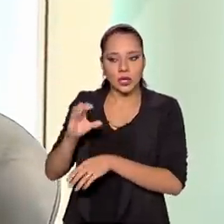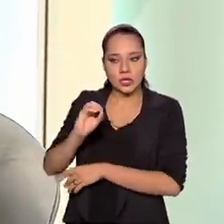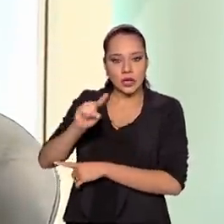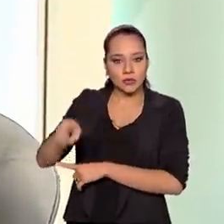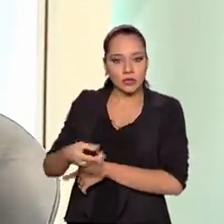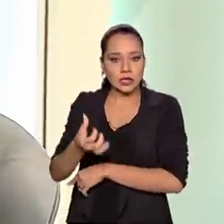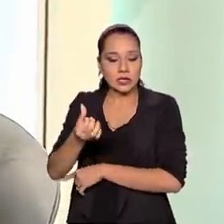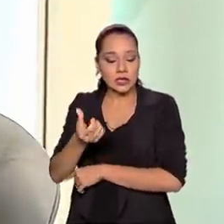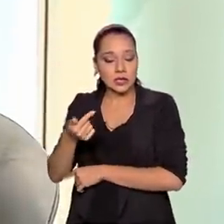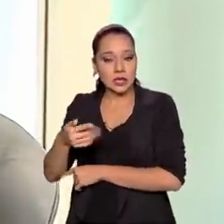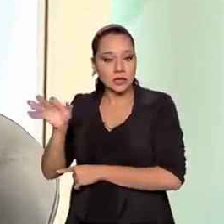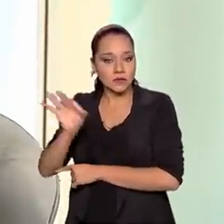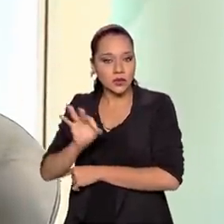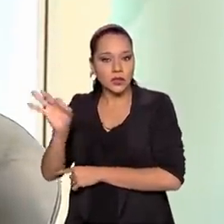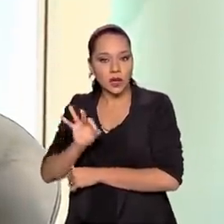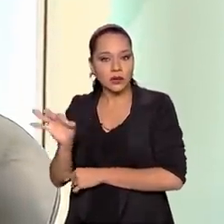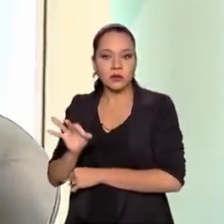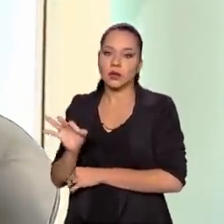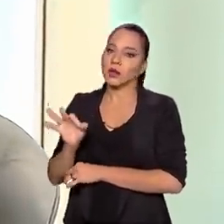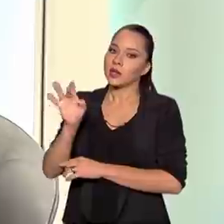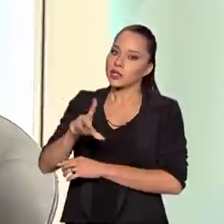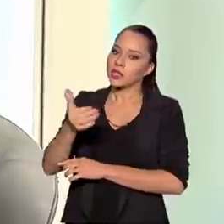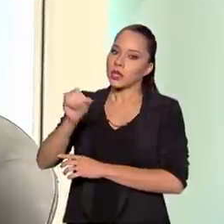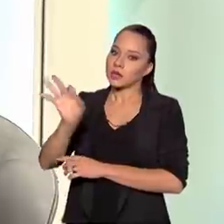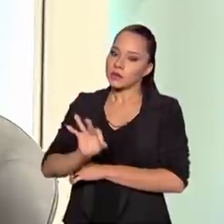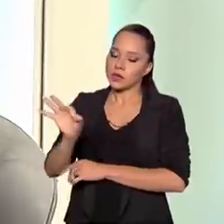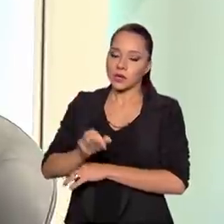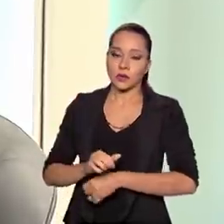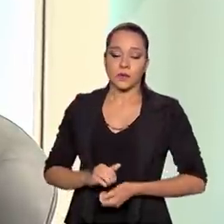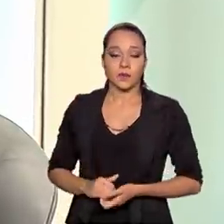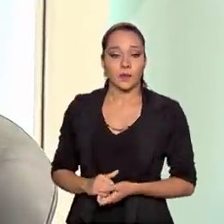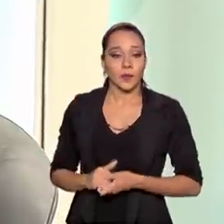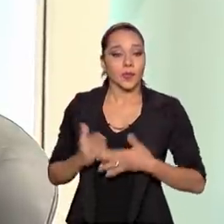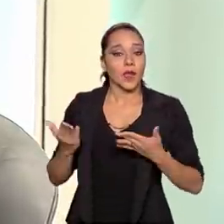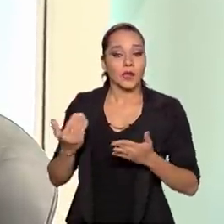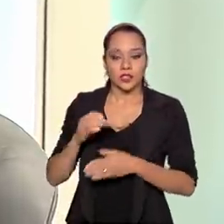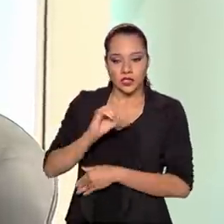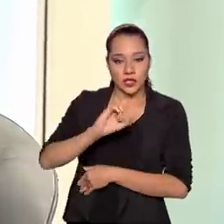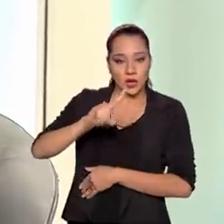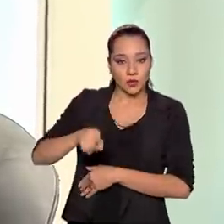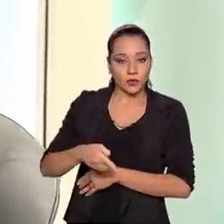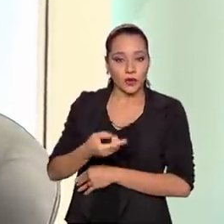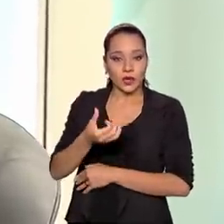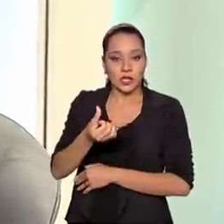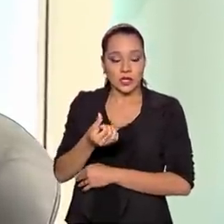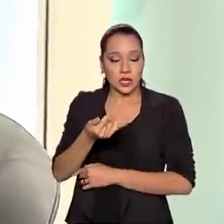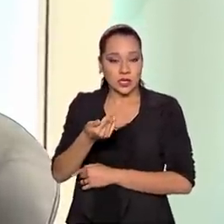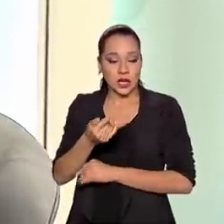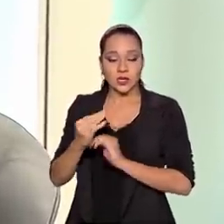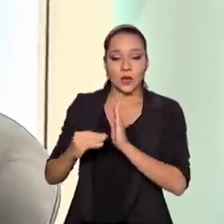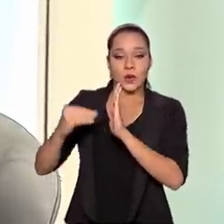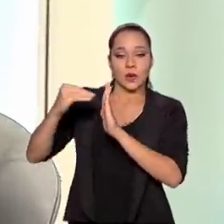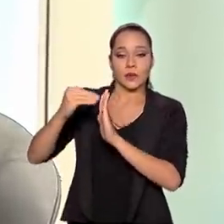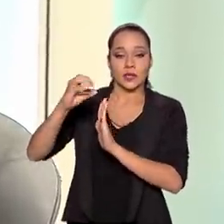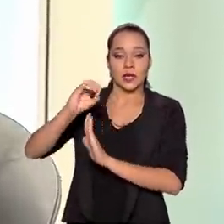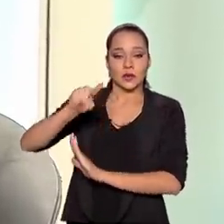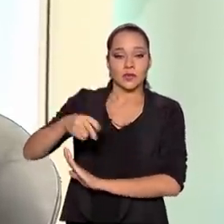,67% da ordem de 10%. Nós passaremos de 0,67% para 0